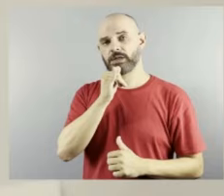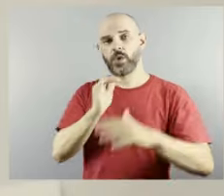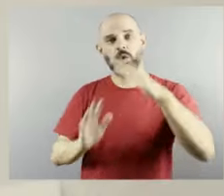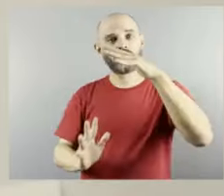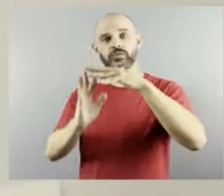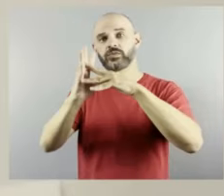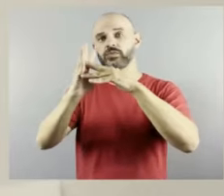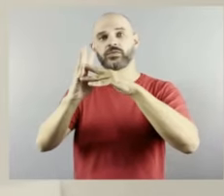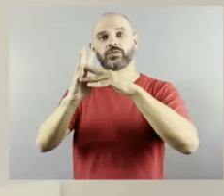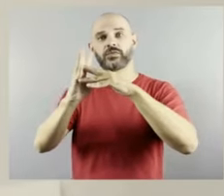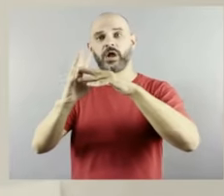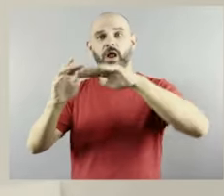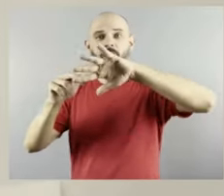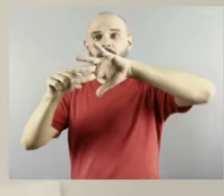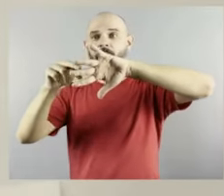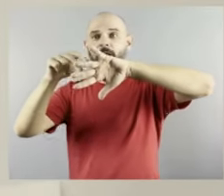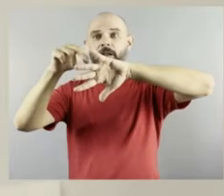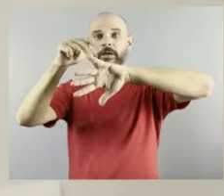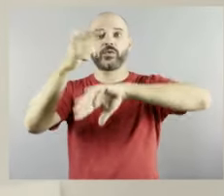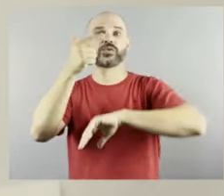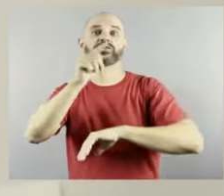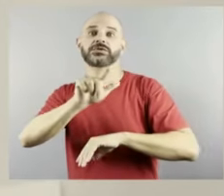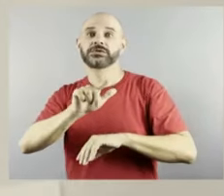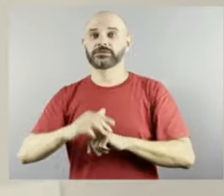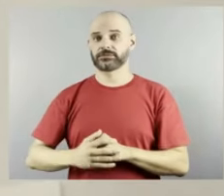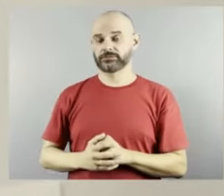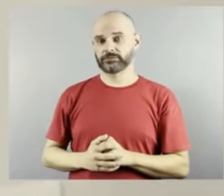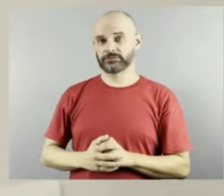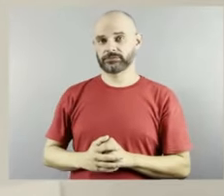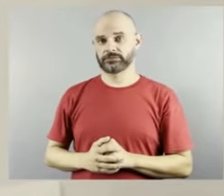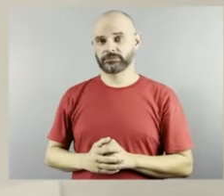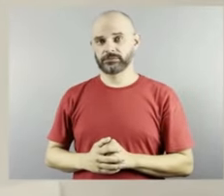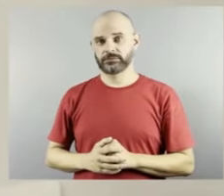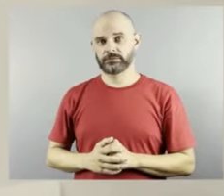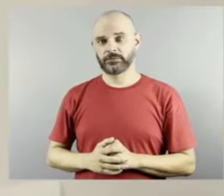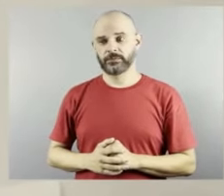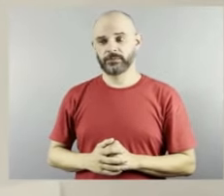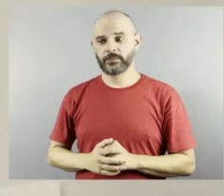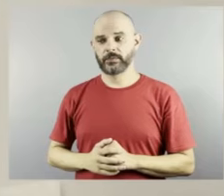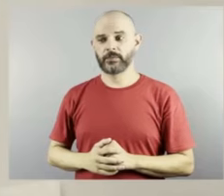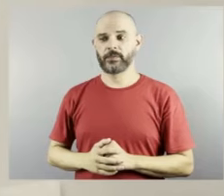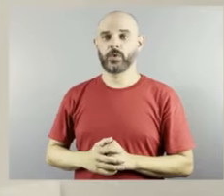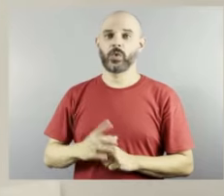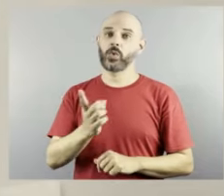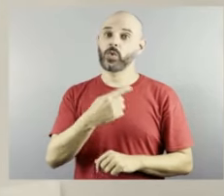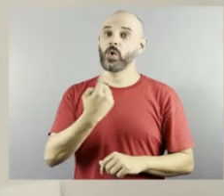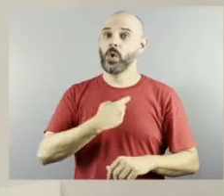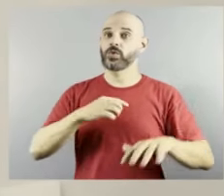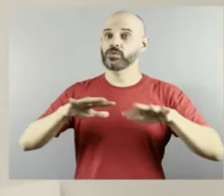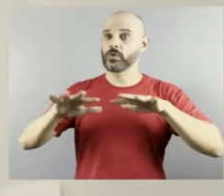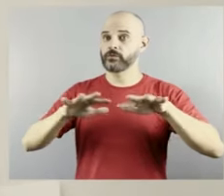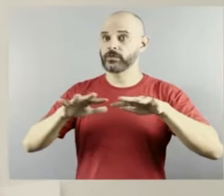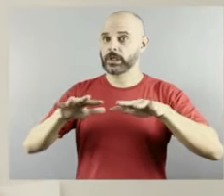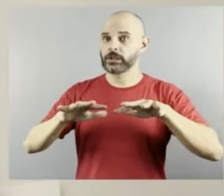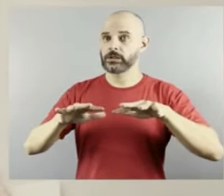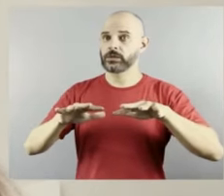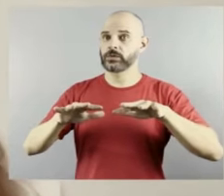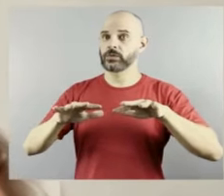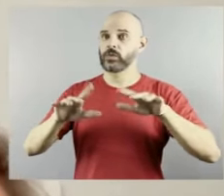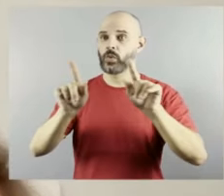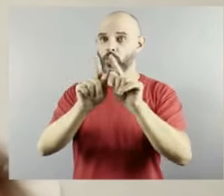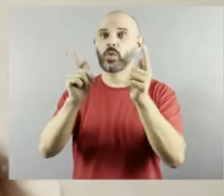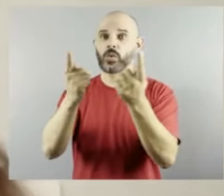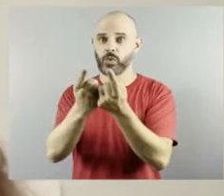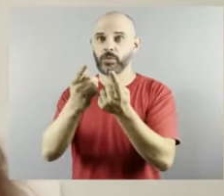subimos um, dois degraus. Nós no movimento costumamos dizer que a maioria das